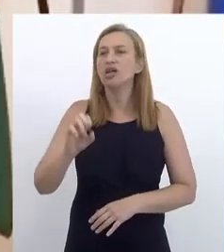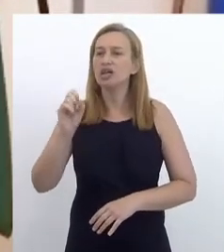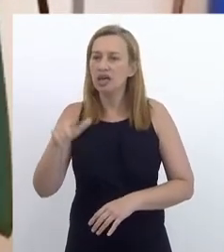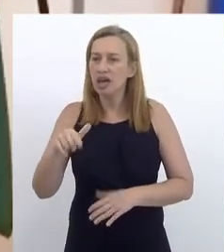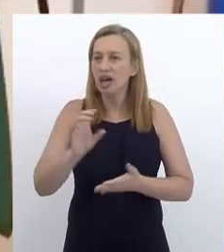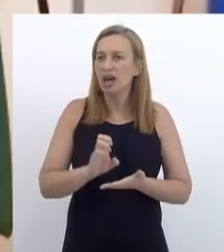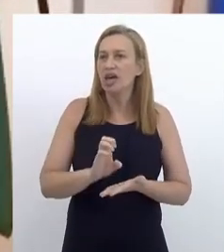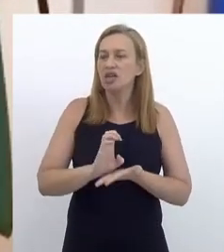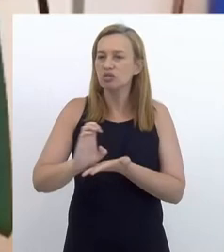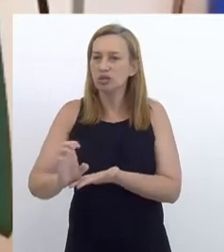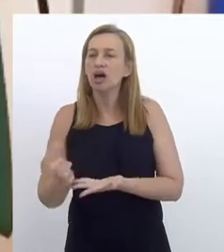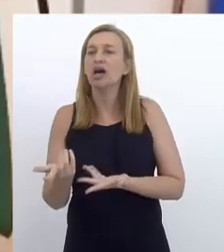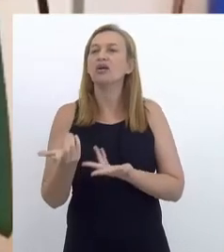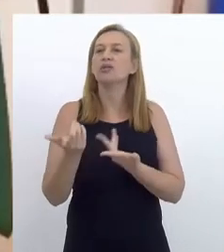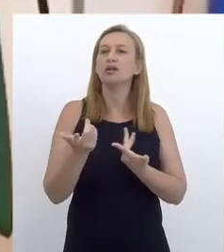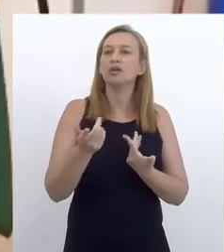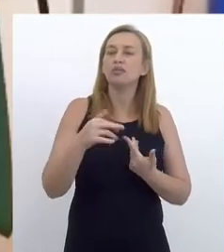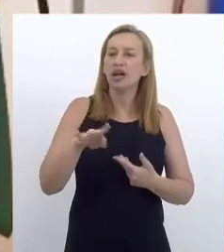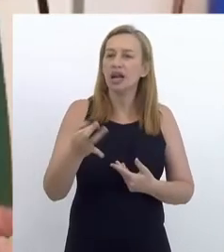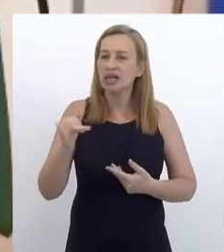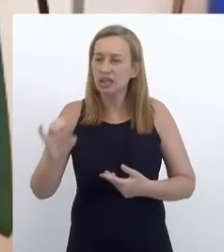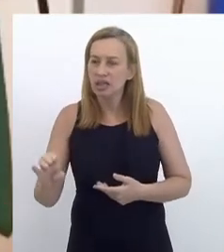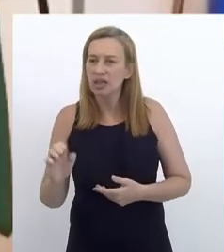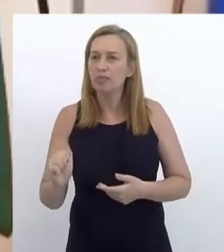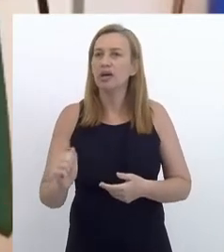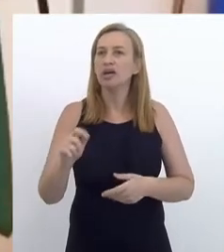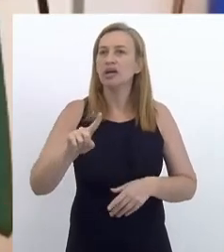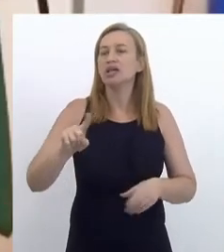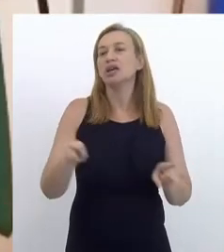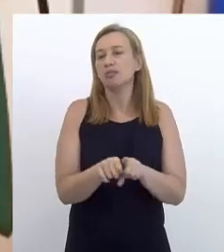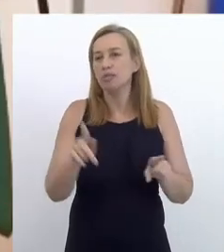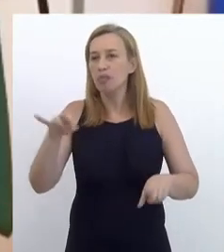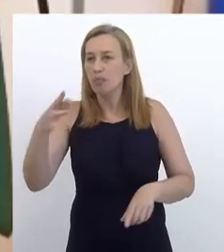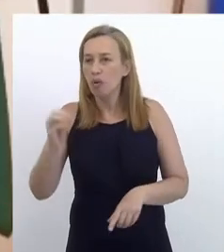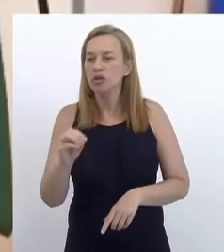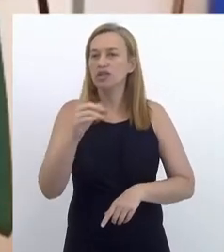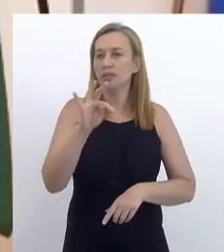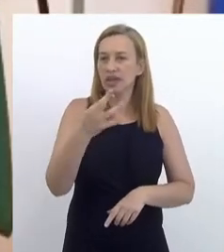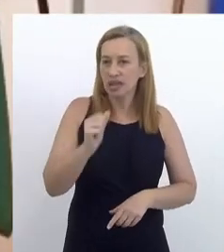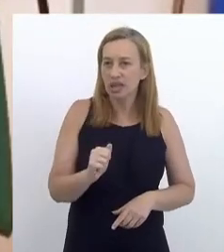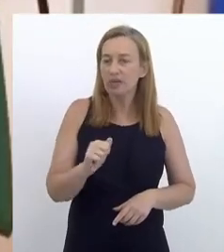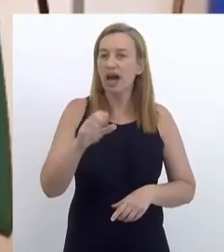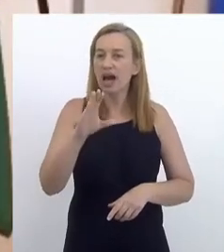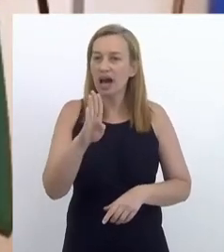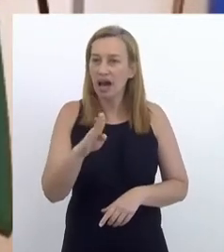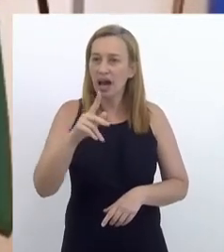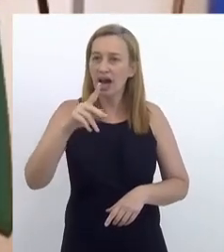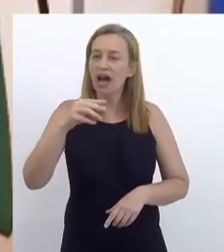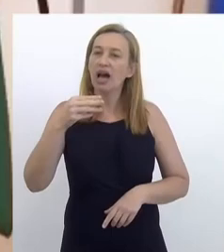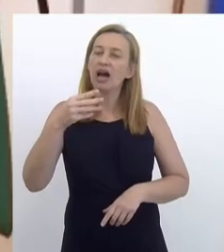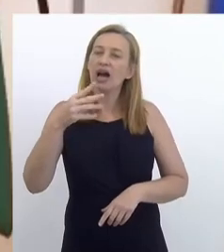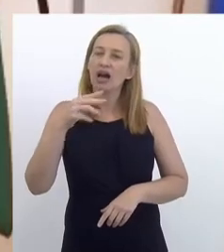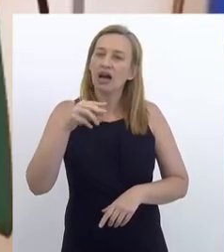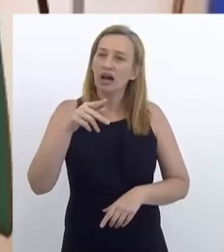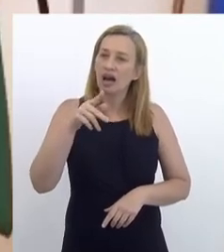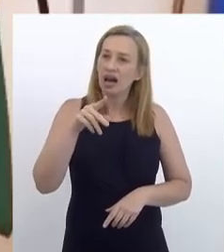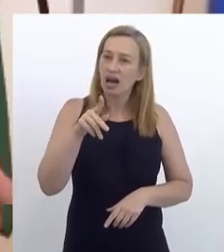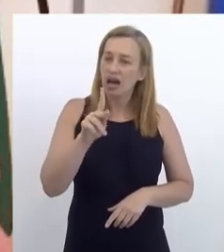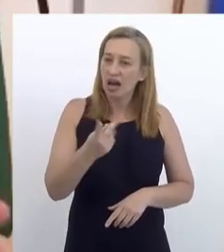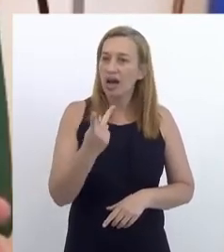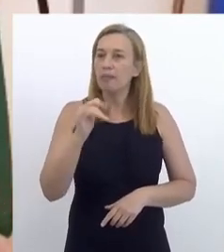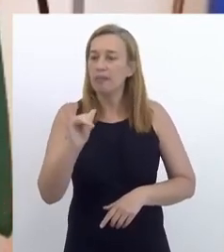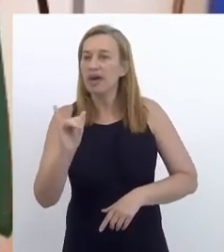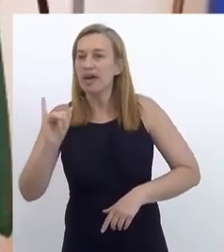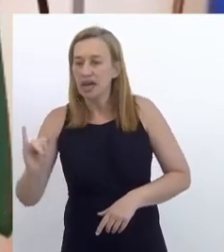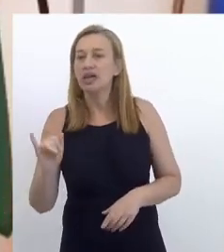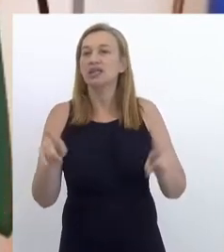por Mangaratiba e, hoje, ali pelo porto Sepetiba, que é uma operação chamada HBI, Hot Bricked Island, também